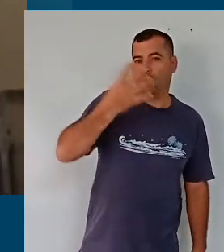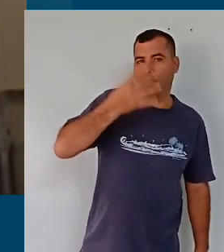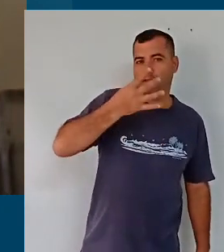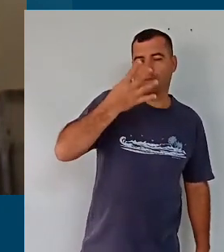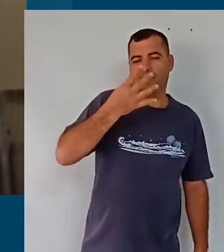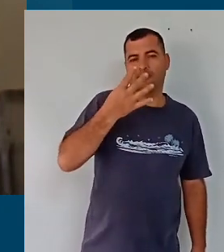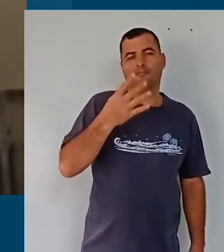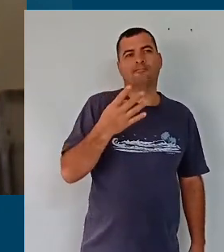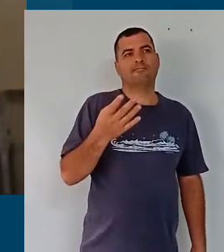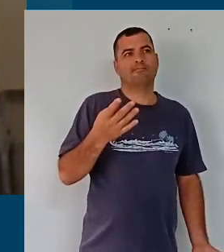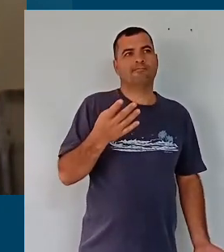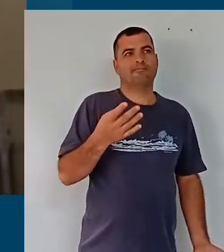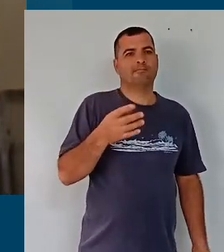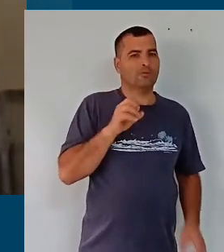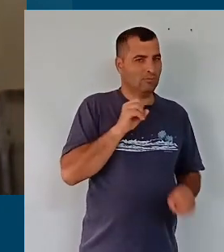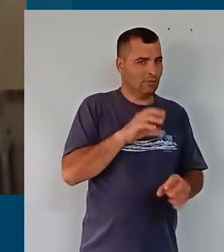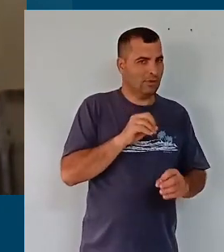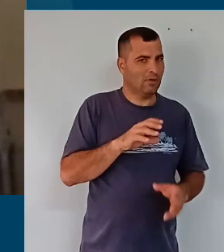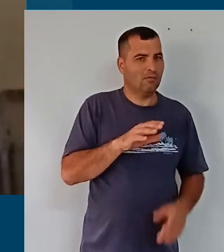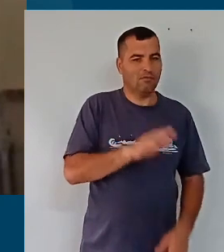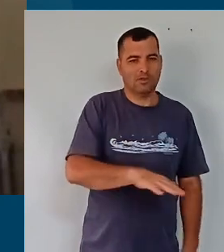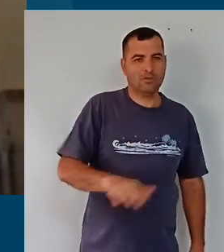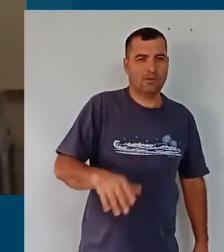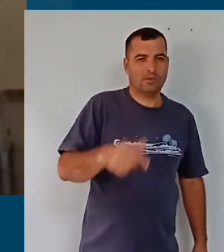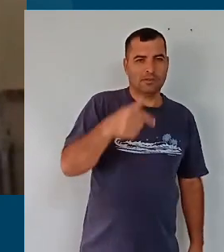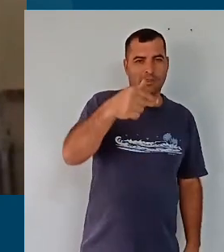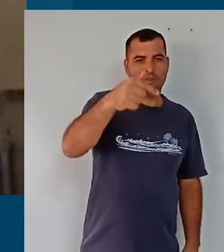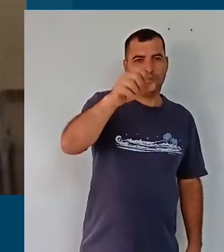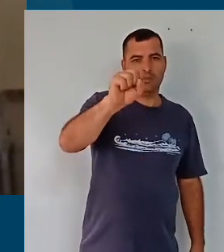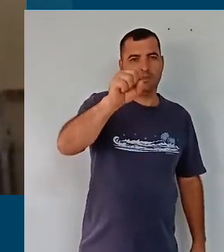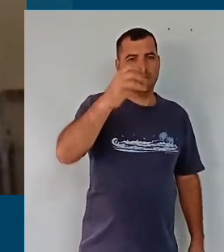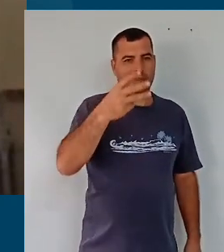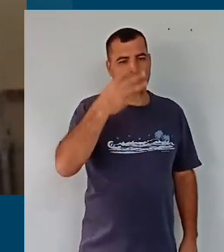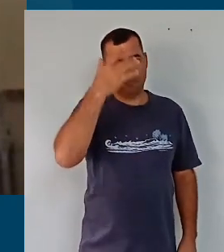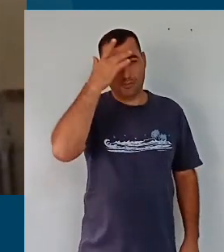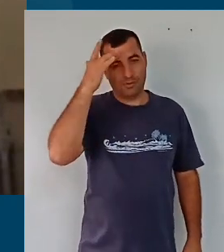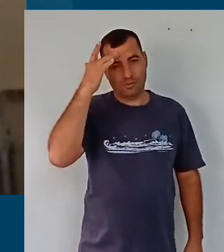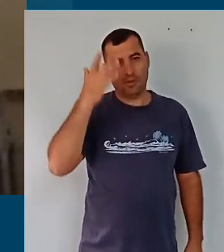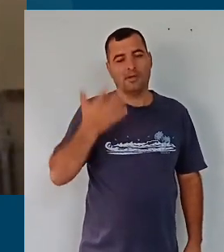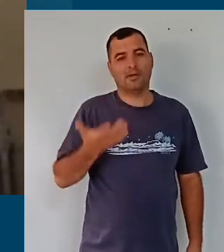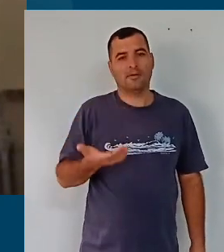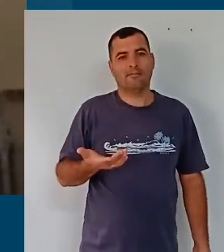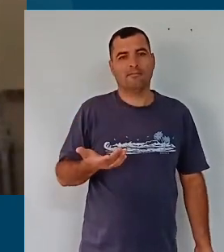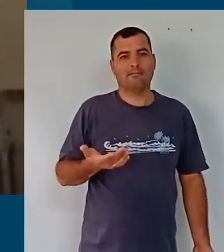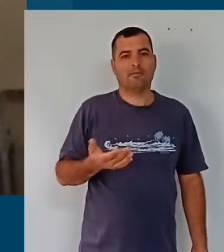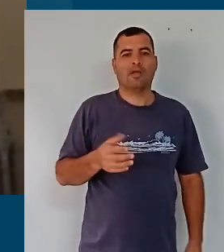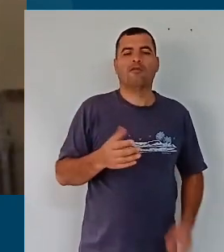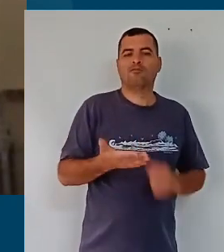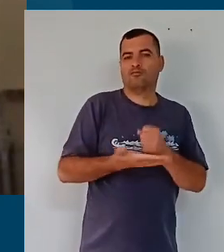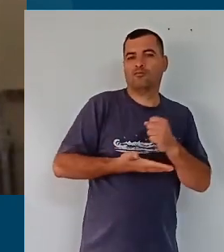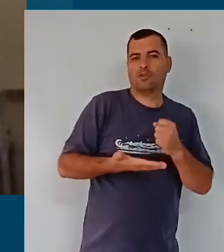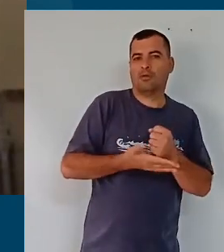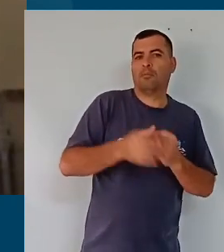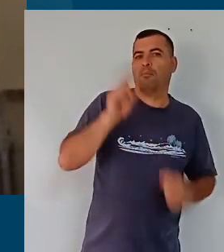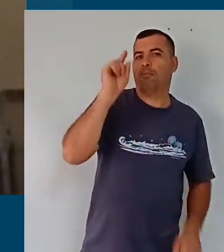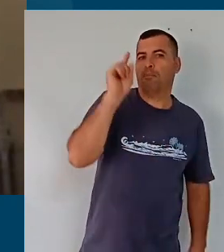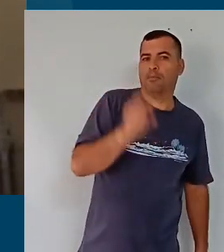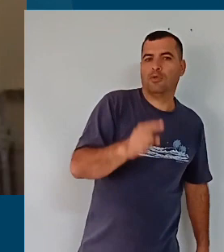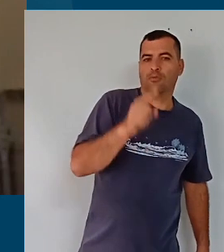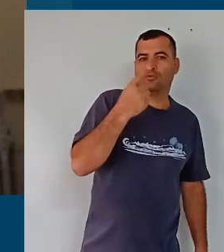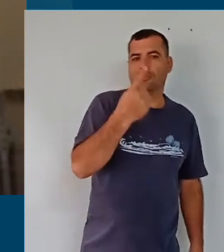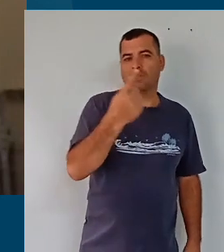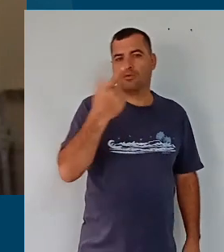sessão formativa da educação infantil, 783 pessoas. E na do fundamental, 1